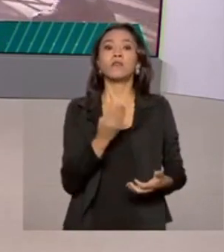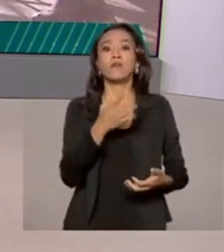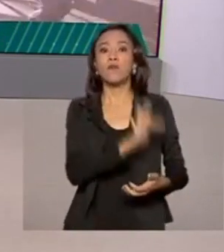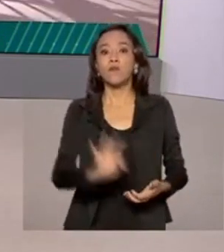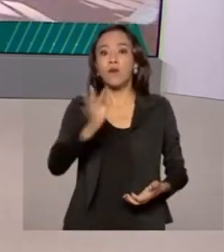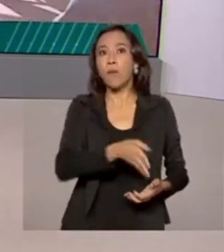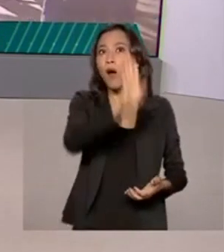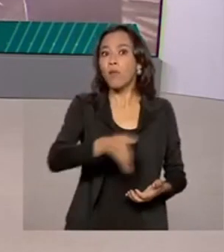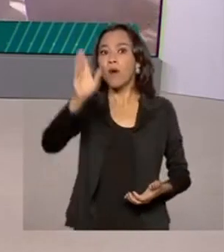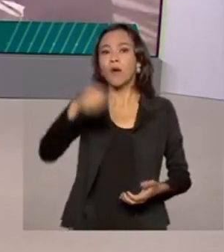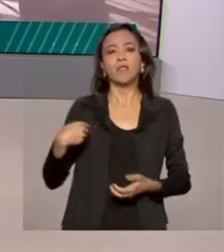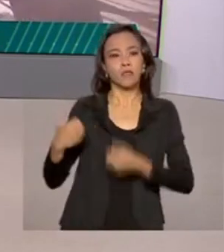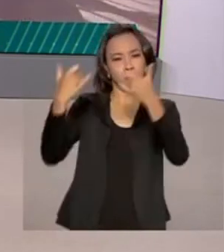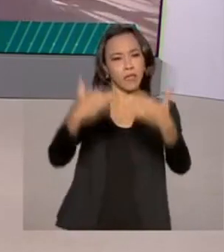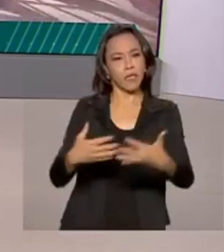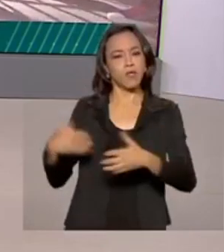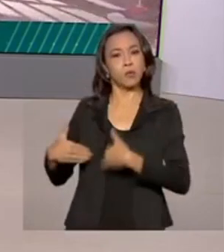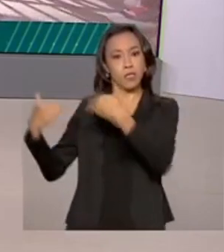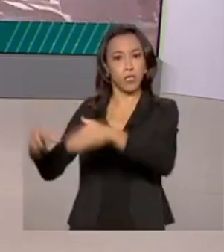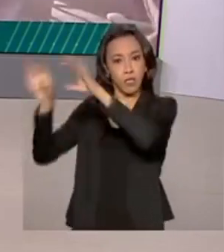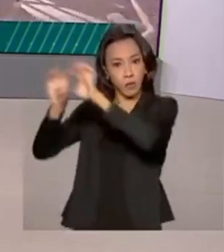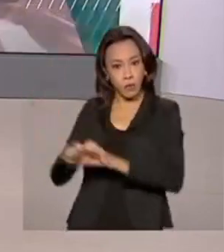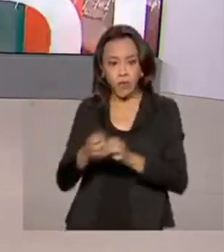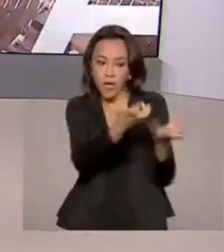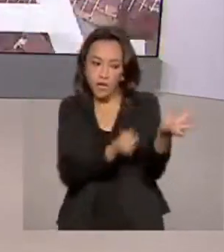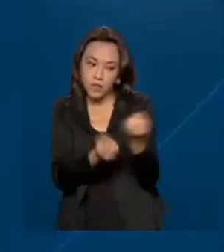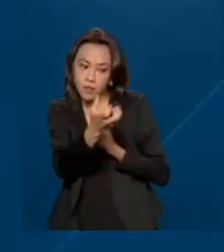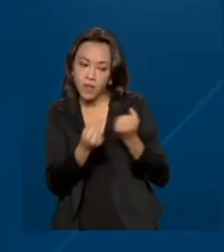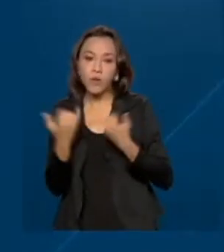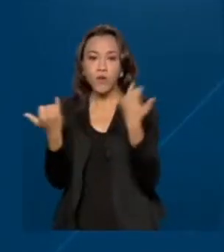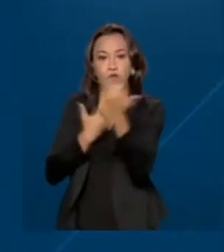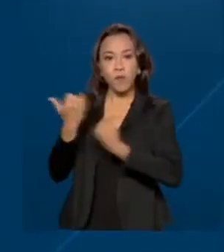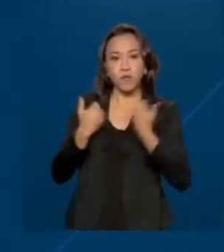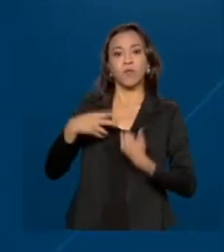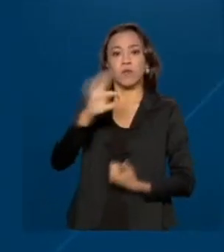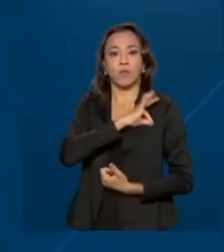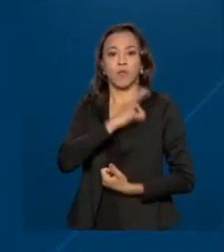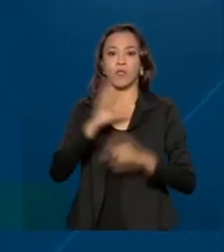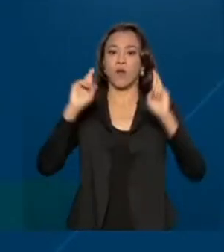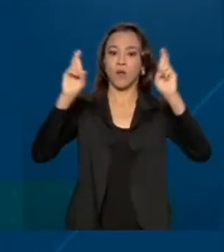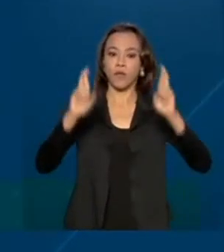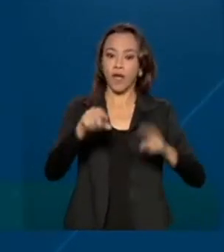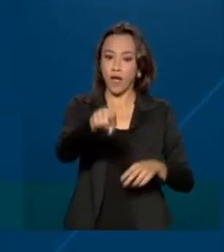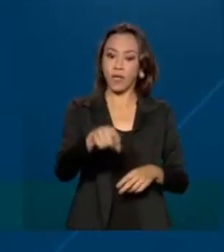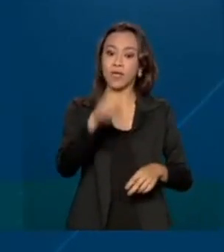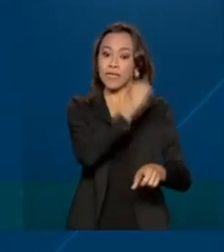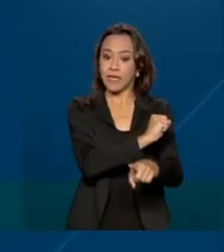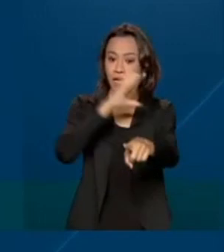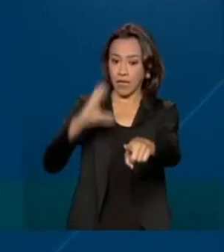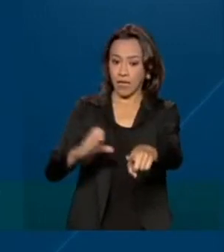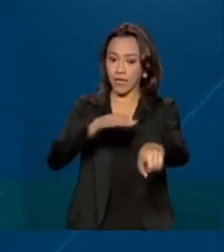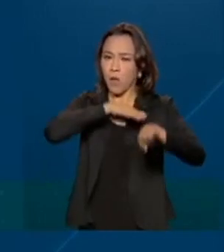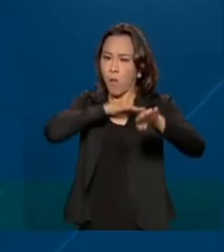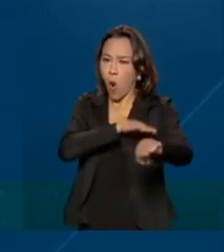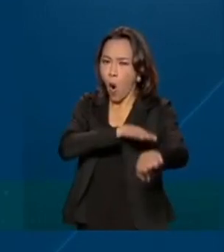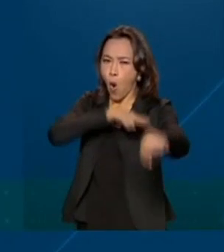Infraestrutura, com base em informações da Polícia Rodoviária Federal. Pontos de retenção na região norte de Santa Catarina, onde a